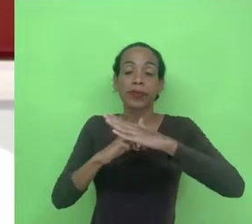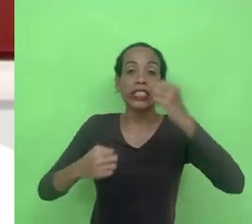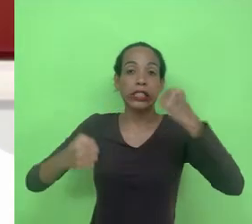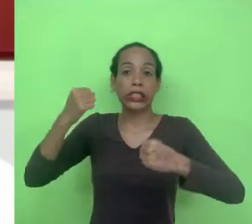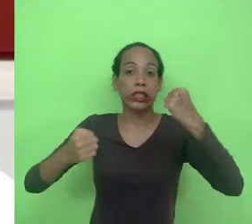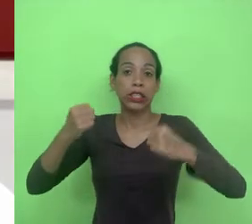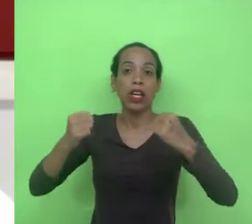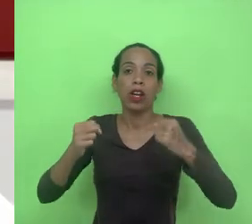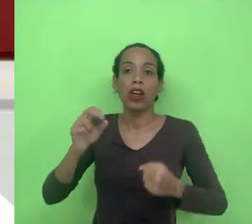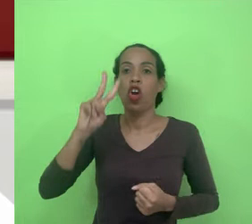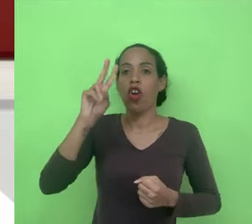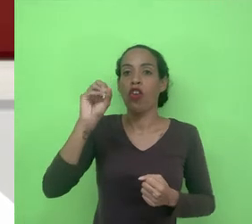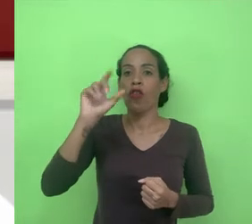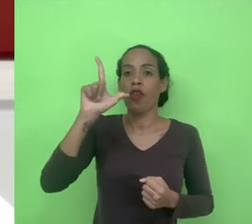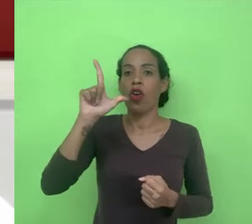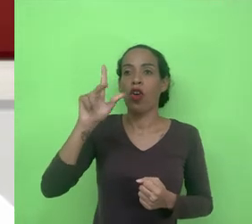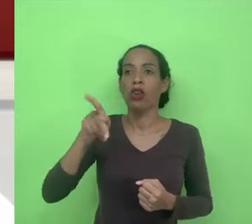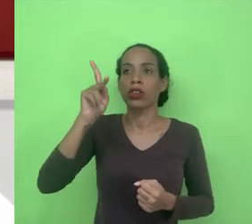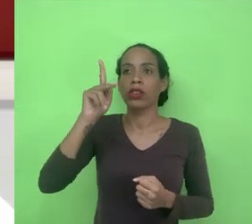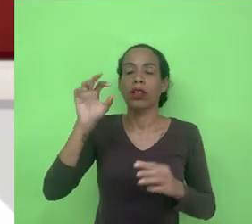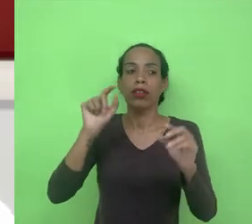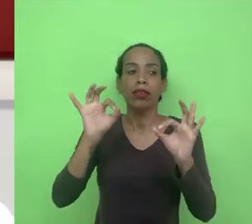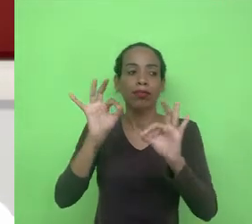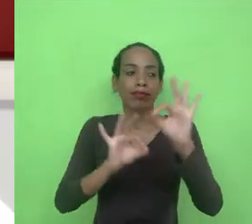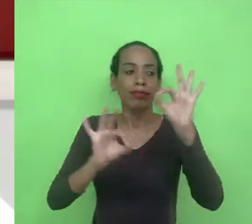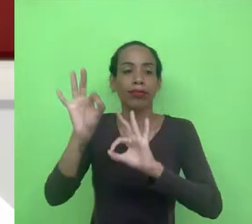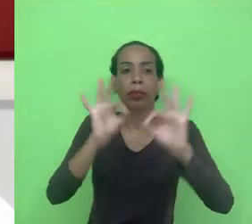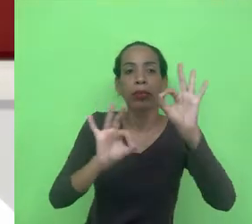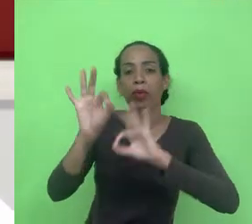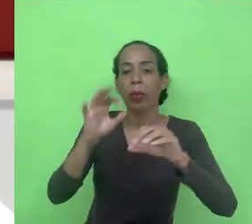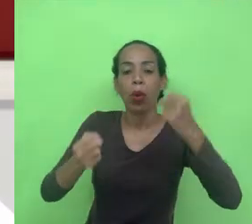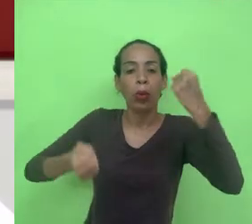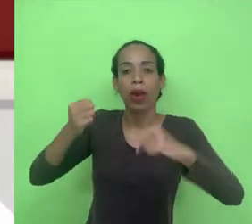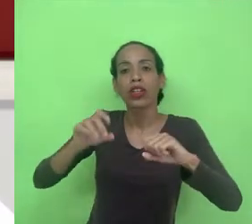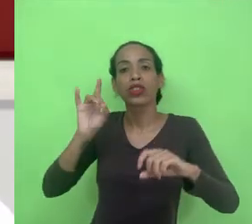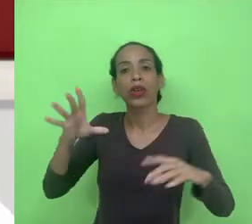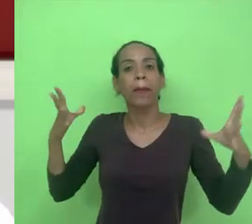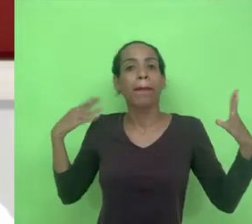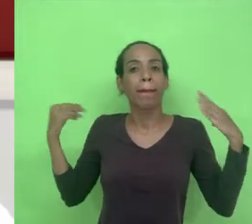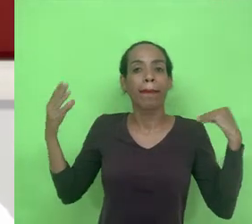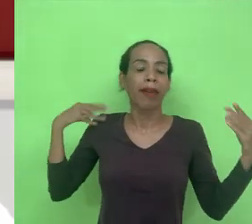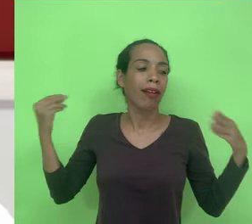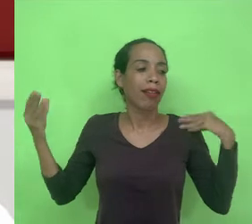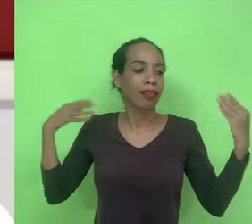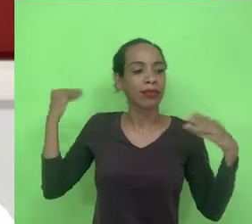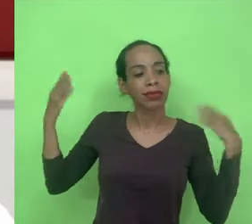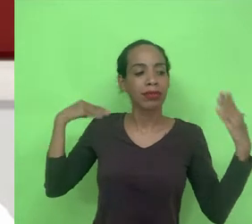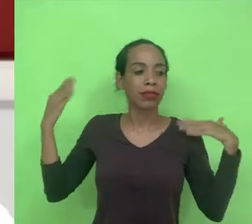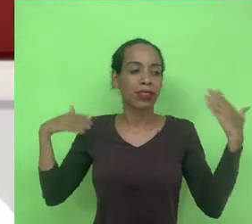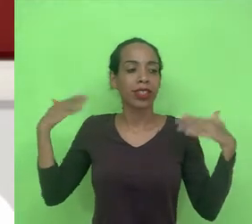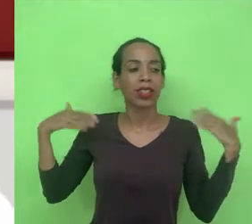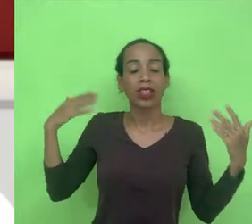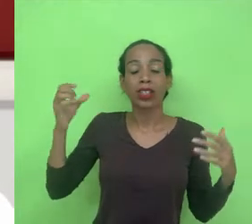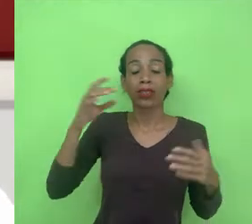muitos anos programou os seus veículos para trapacear nos testes de emissões ambientais então